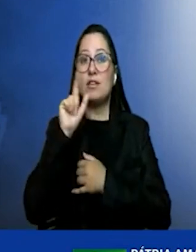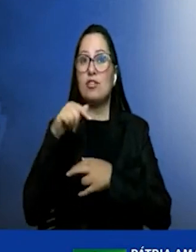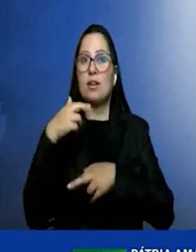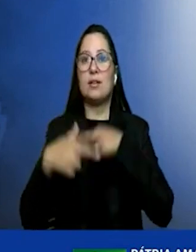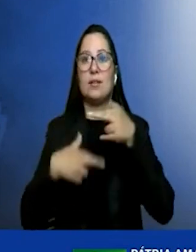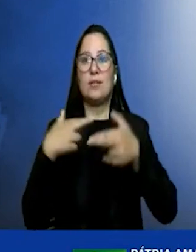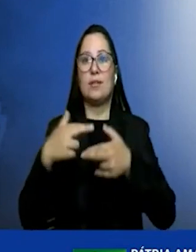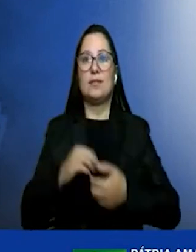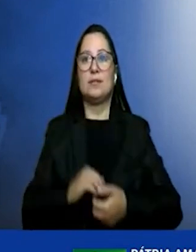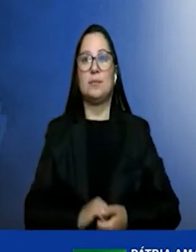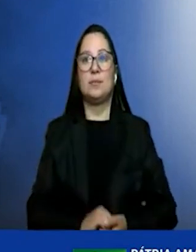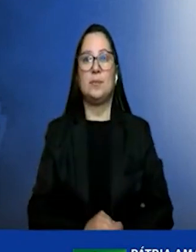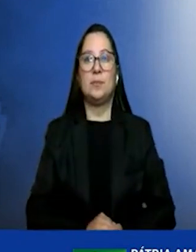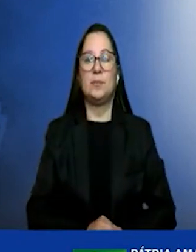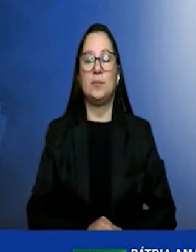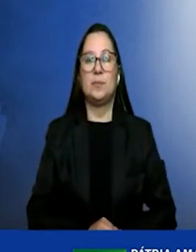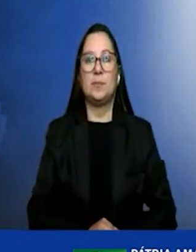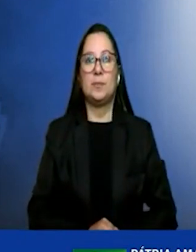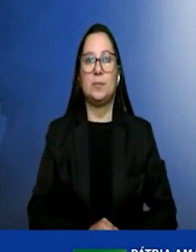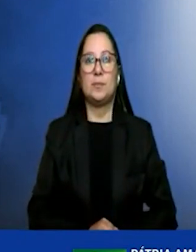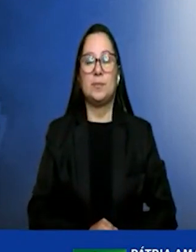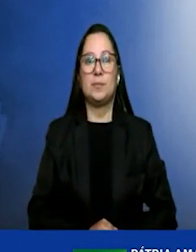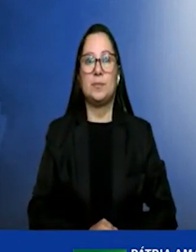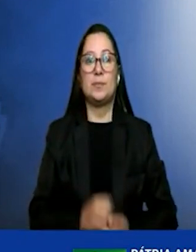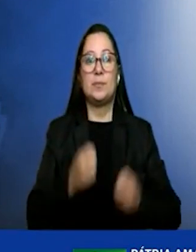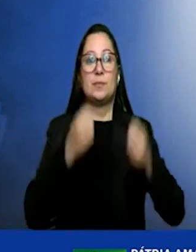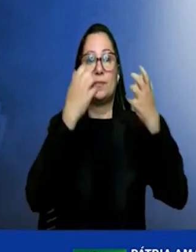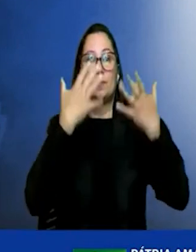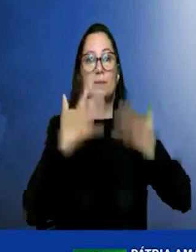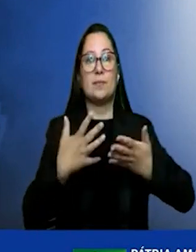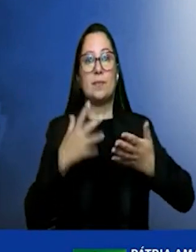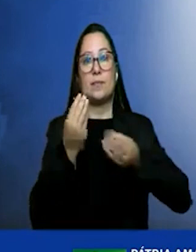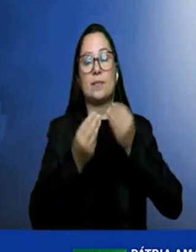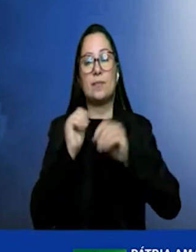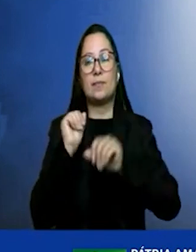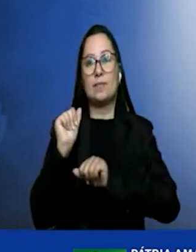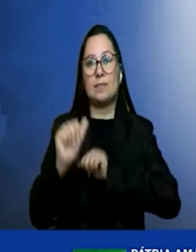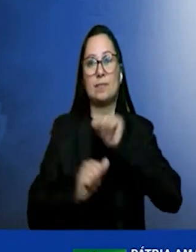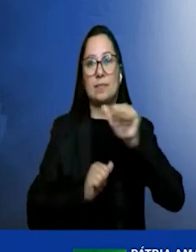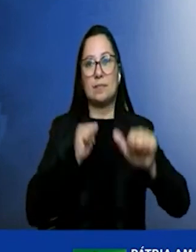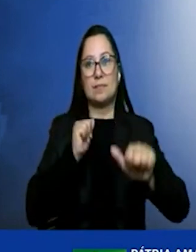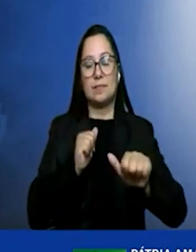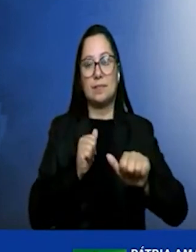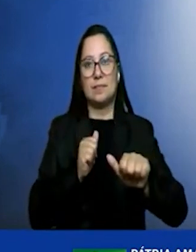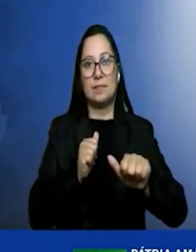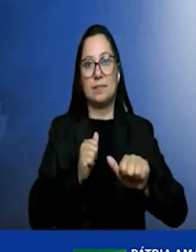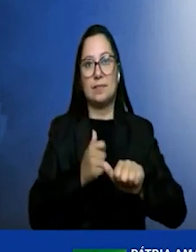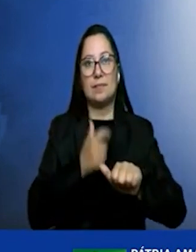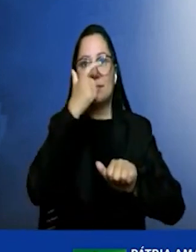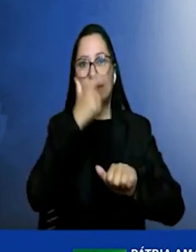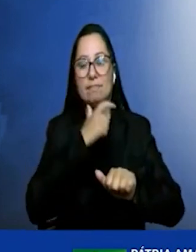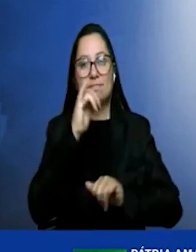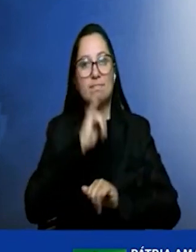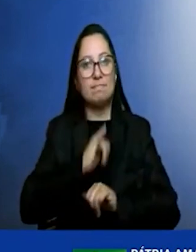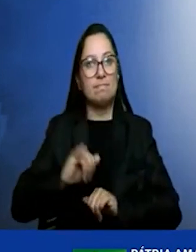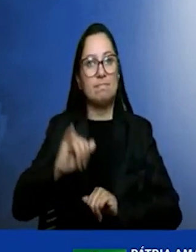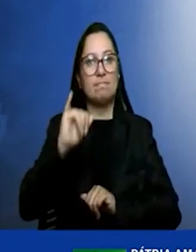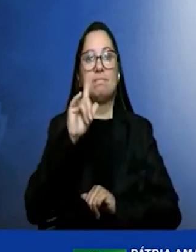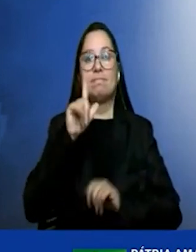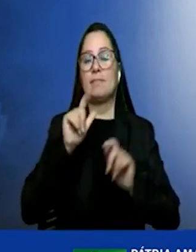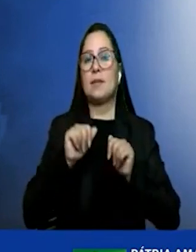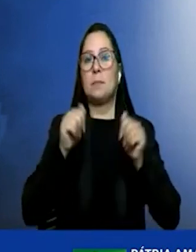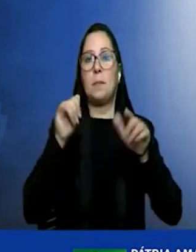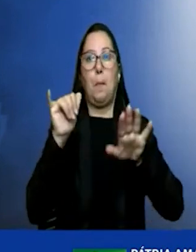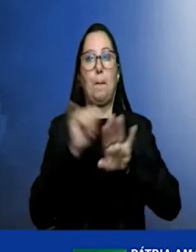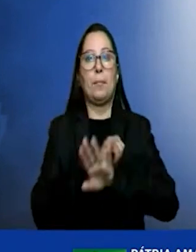aqui eu vou explorar um pouquinho a transição que eu acho que sem dúvida alguma é a melhor estratégia não